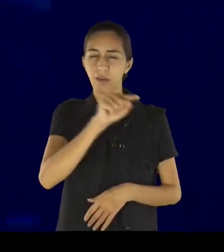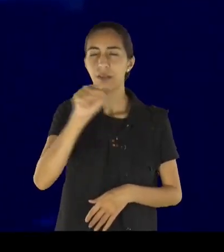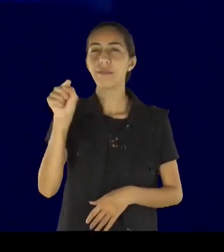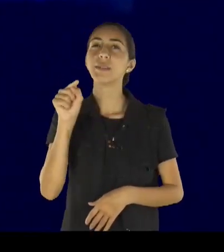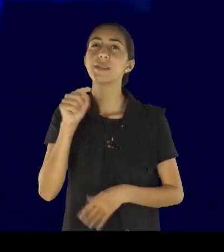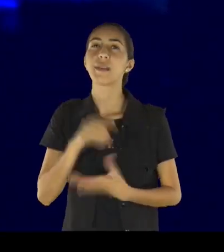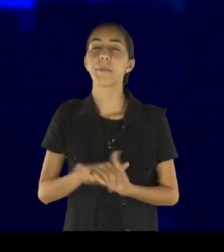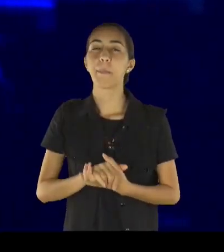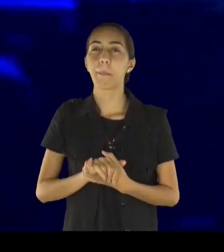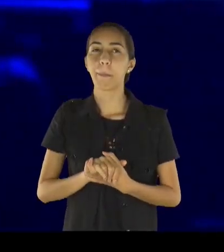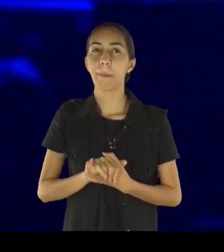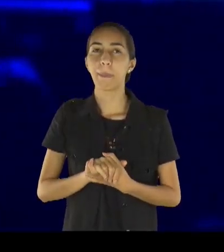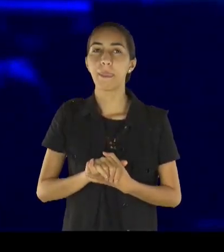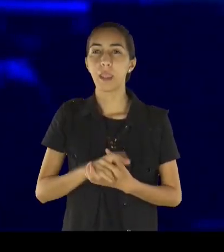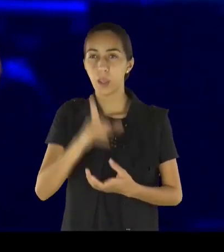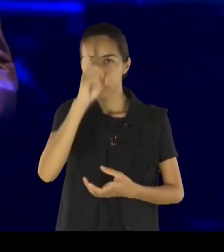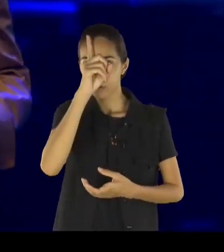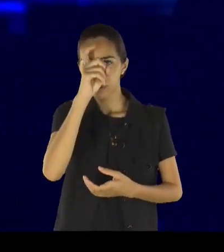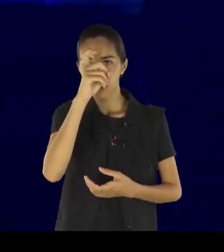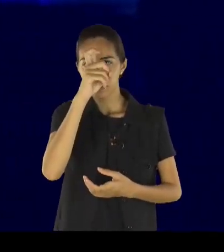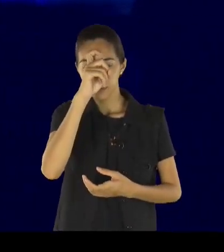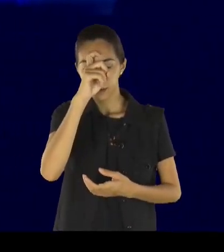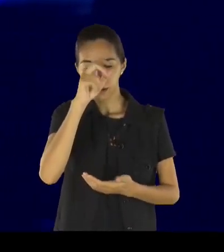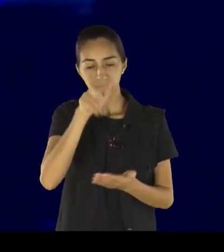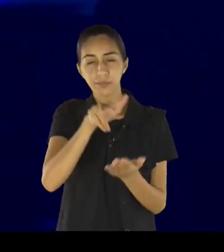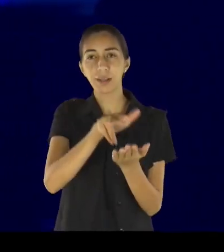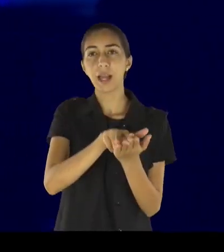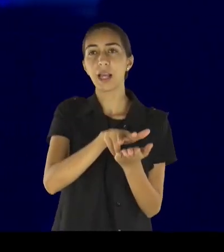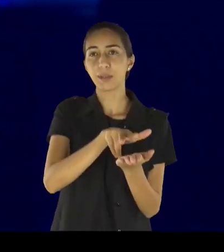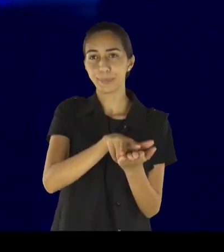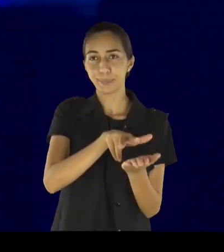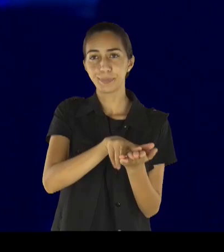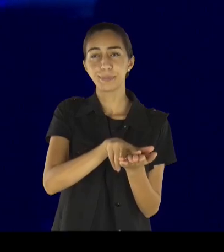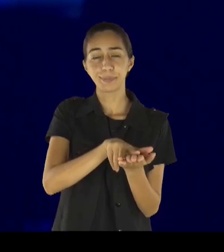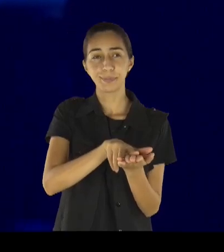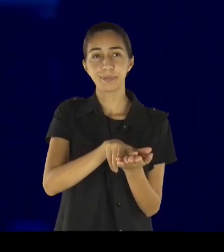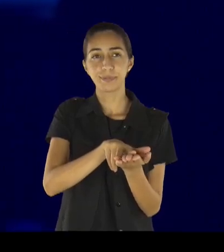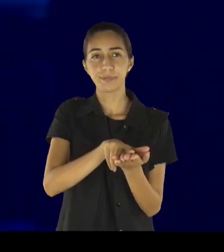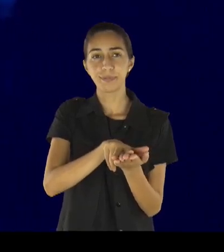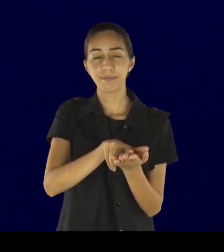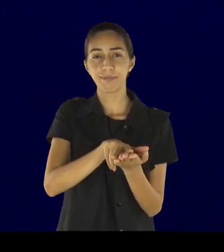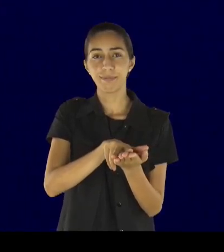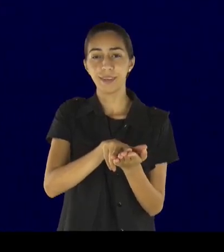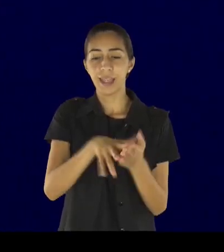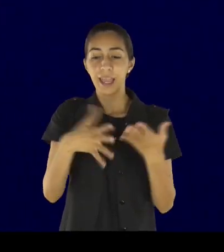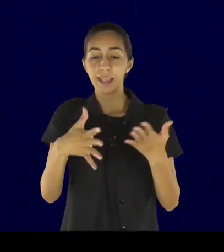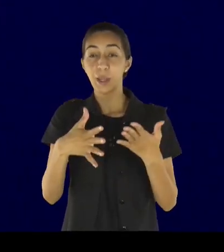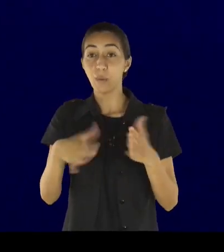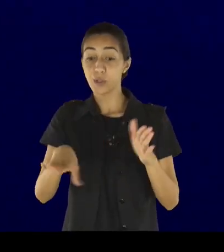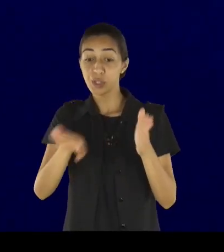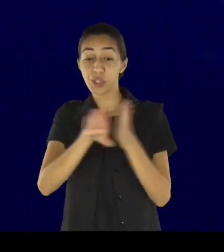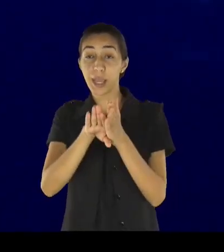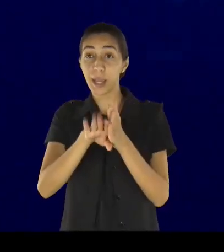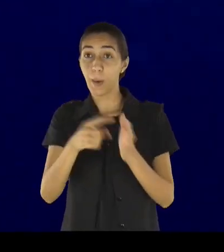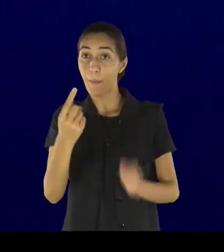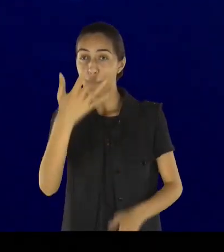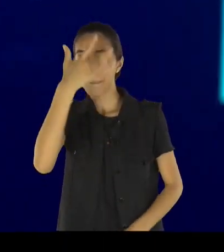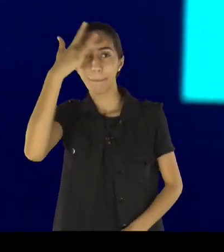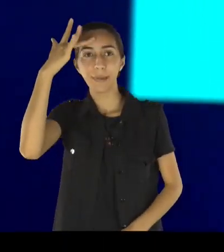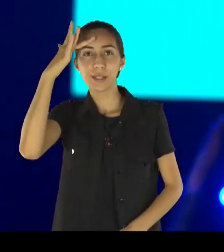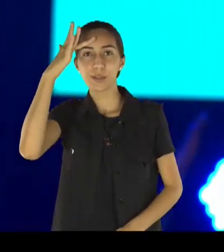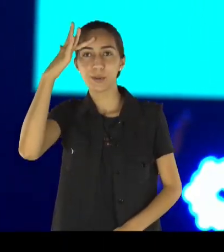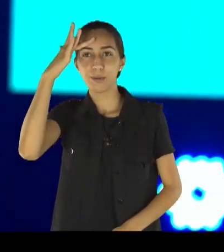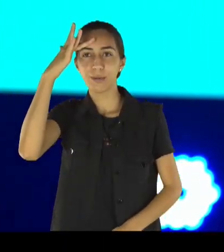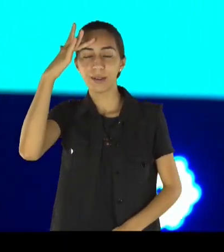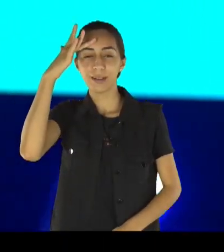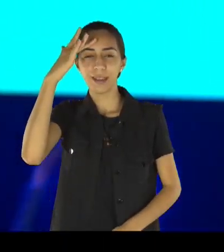você alegre, você já começa a se melhorar, não começa? Aí começa a dar uma fominha, vou comer um pouquinho, aí vai melhorando, vai melhorando, vai